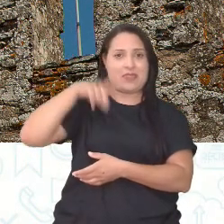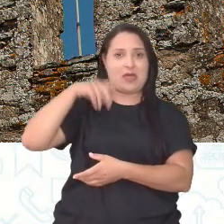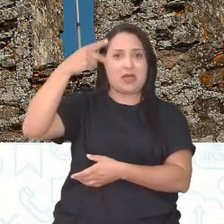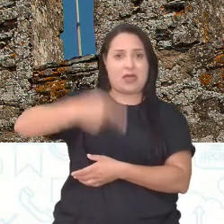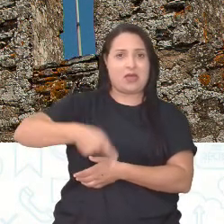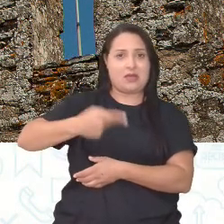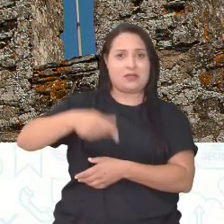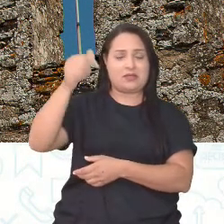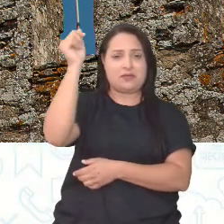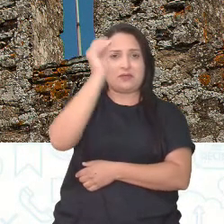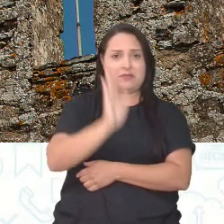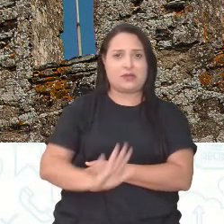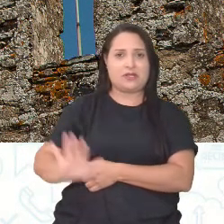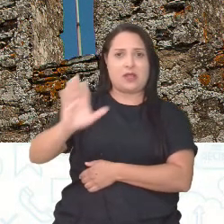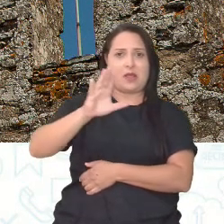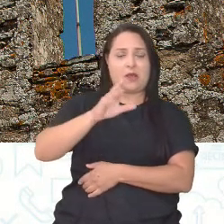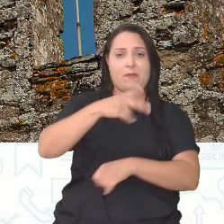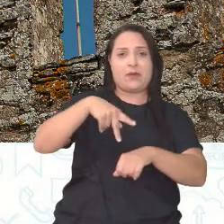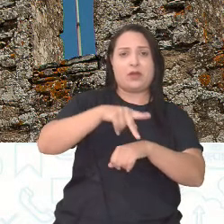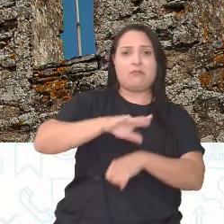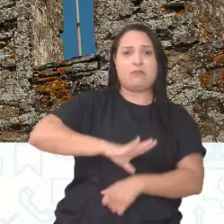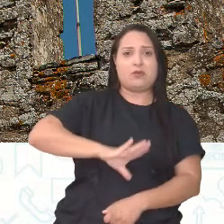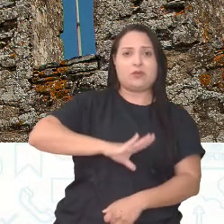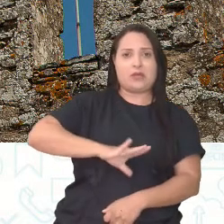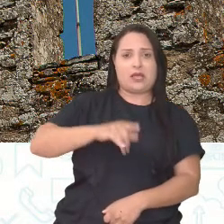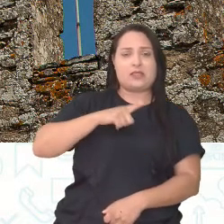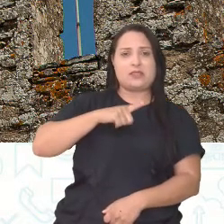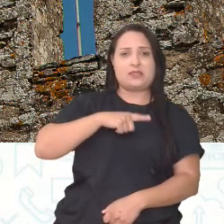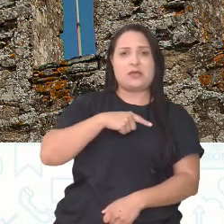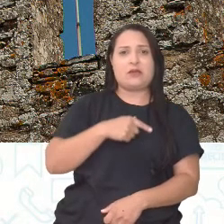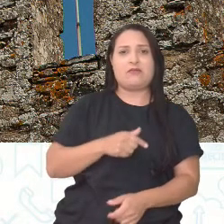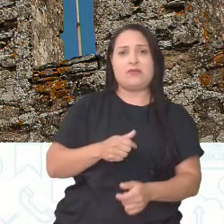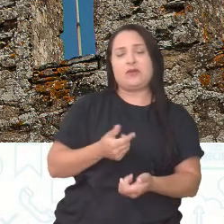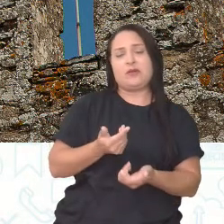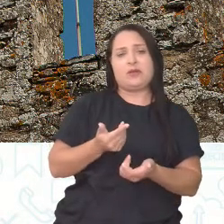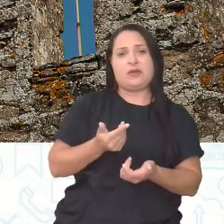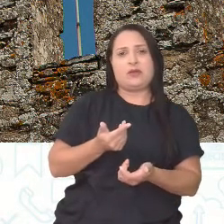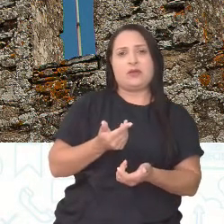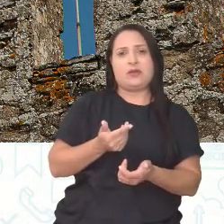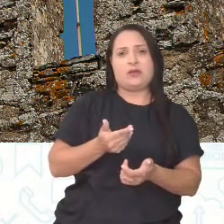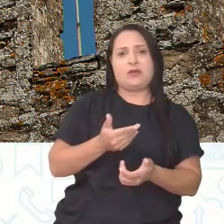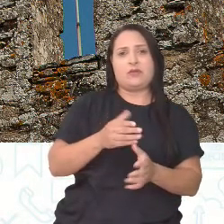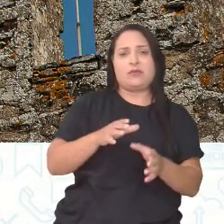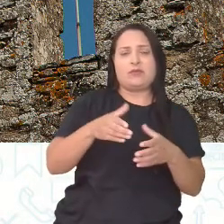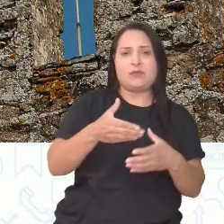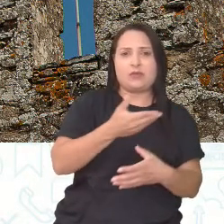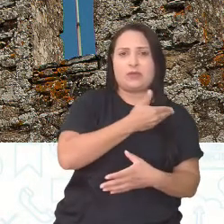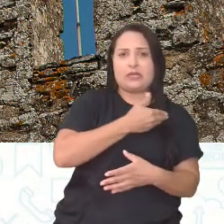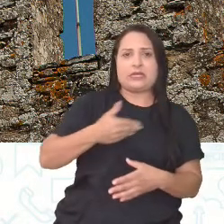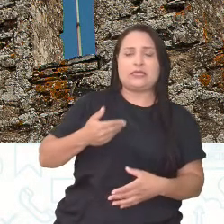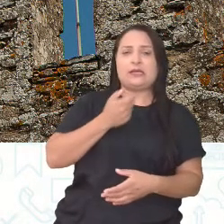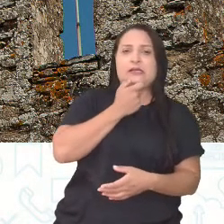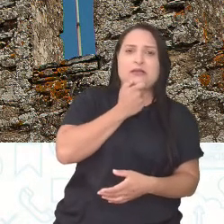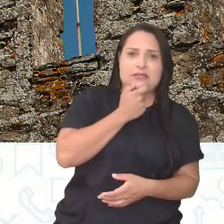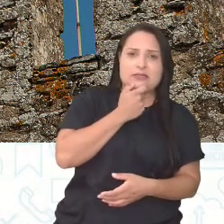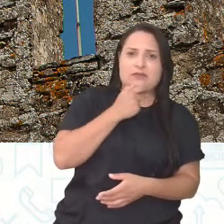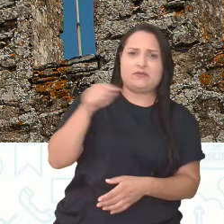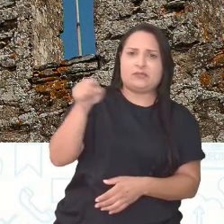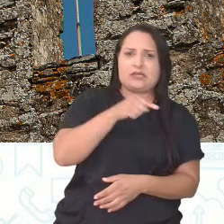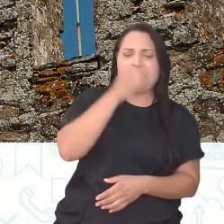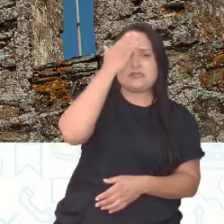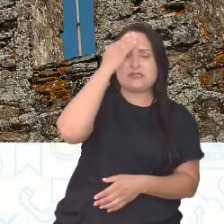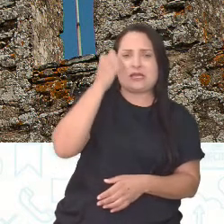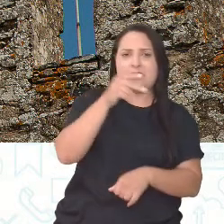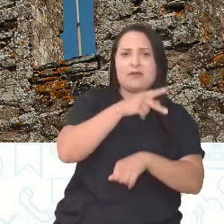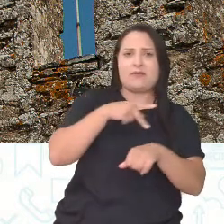governado, né? Por uma junta governativa inglesa. Vocês sabem que a Inglaterra era uma grande aliada ali,